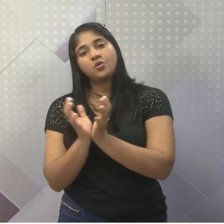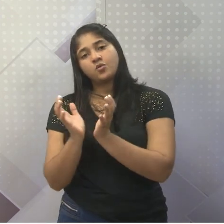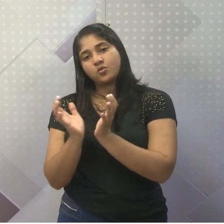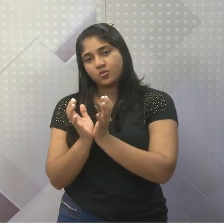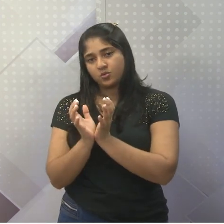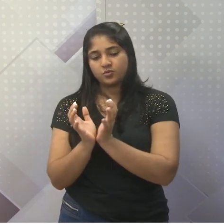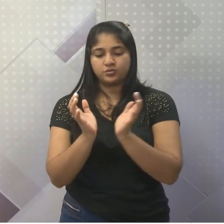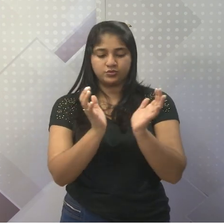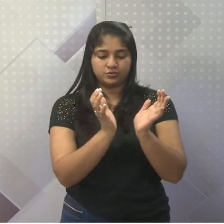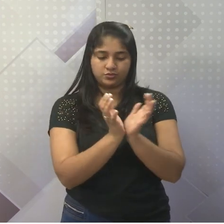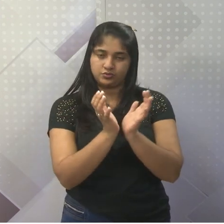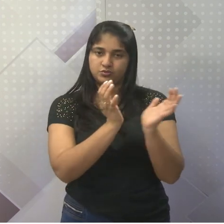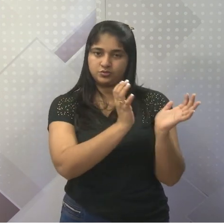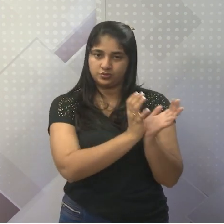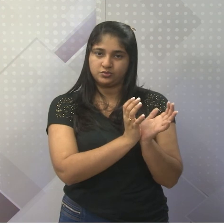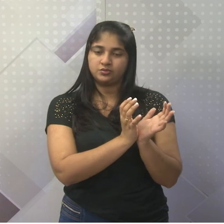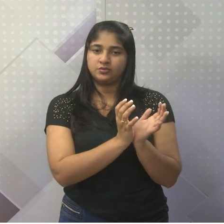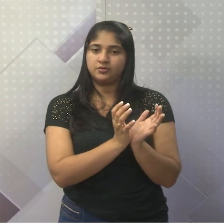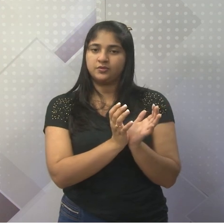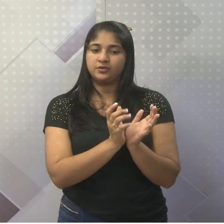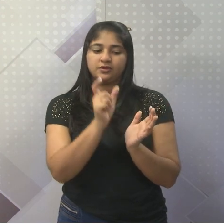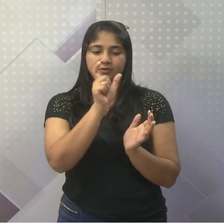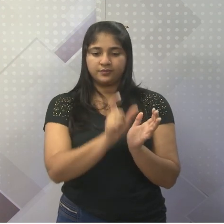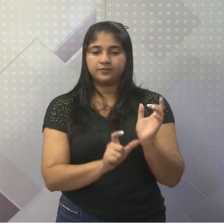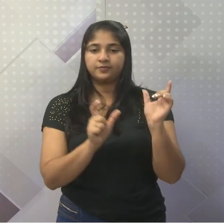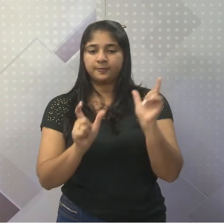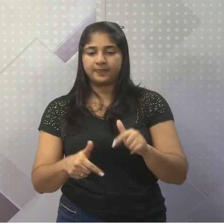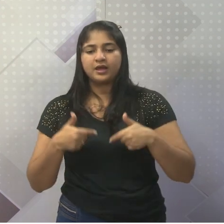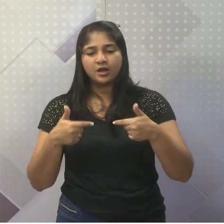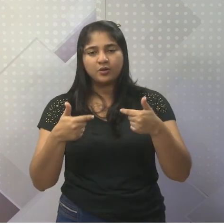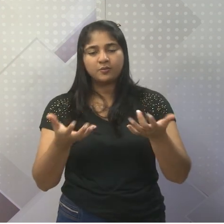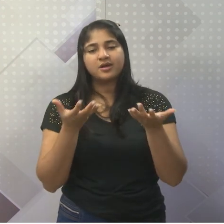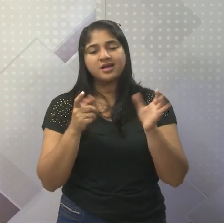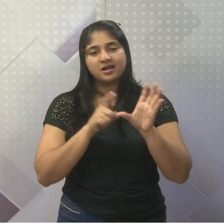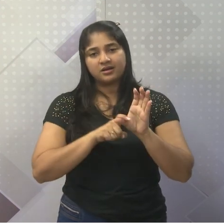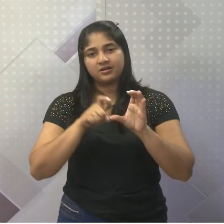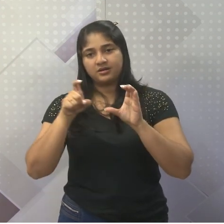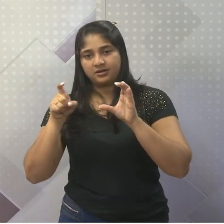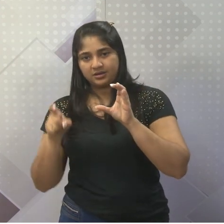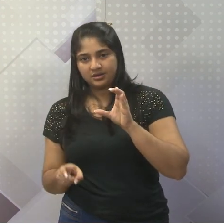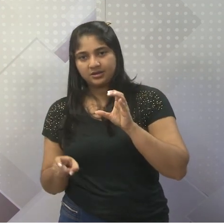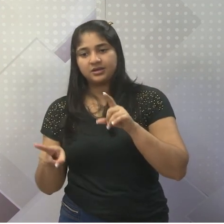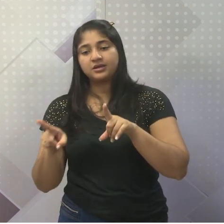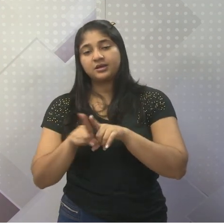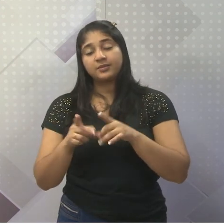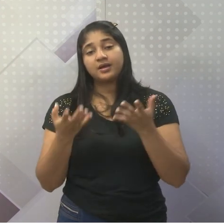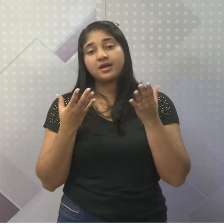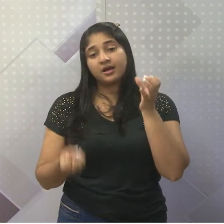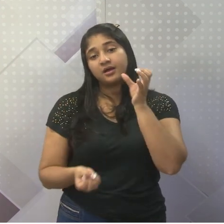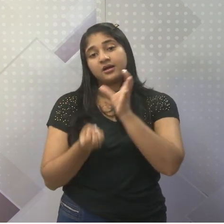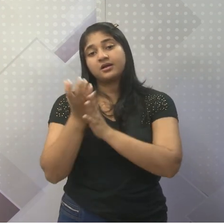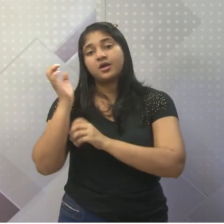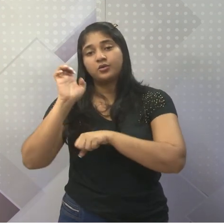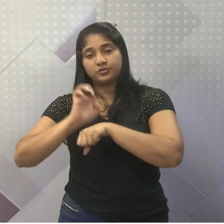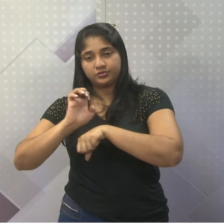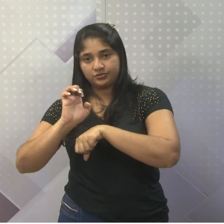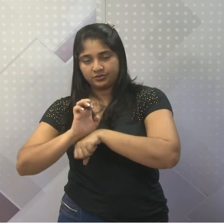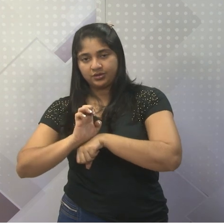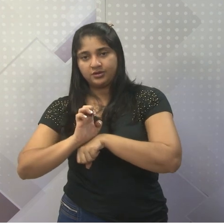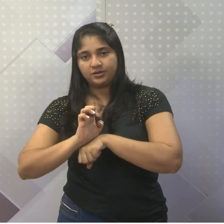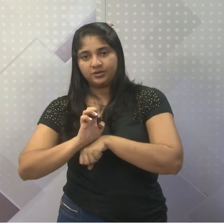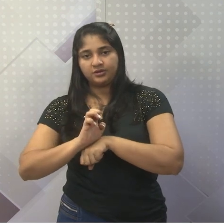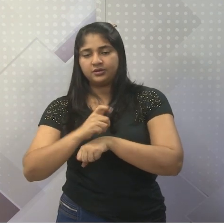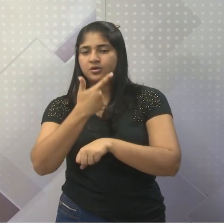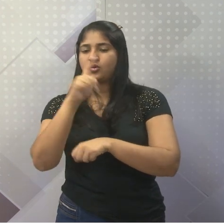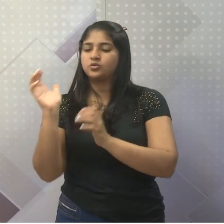Pujá e os chiques, que lutam pela independência e pela formação do Estado do Calistão, entre